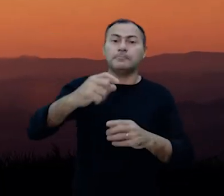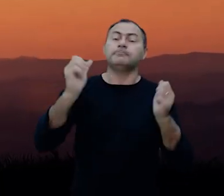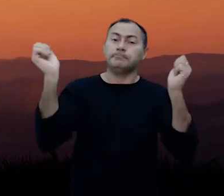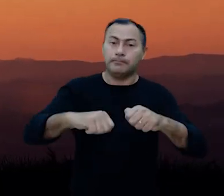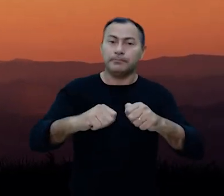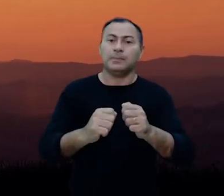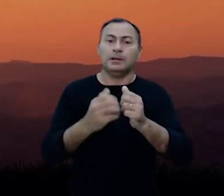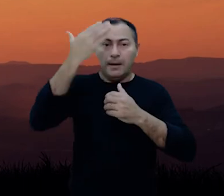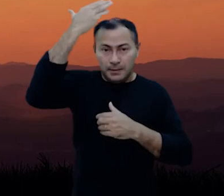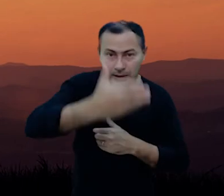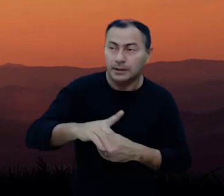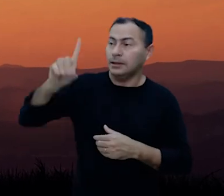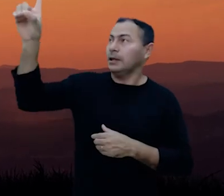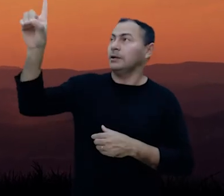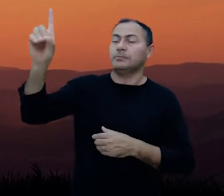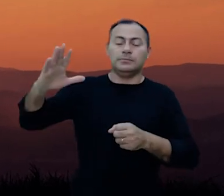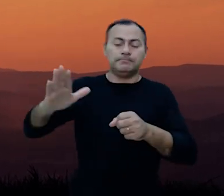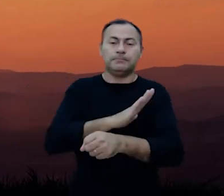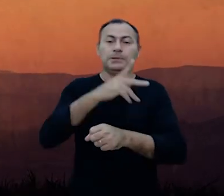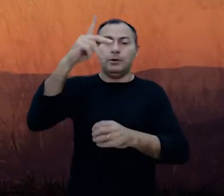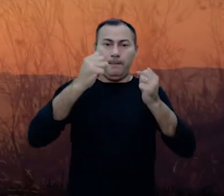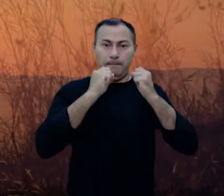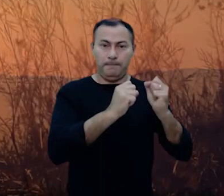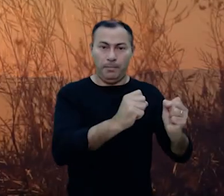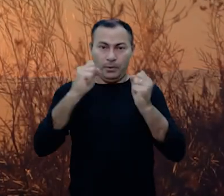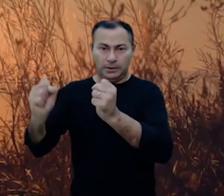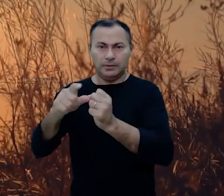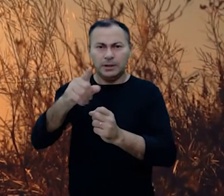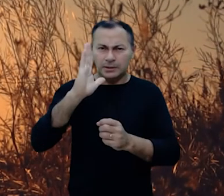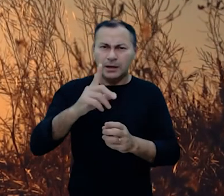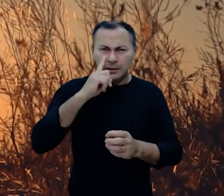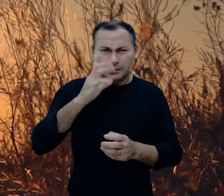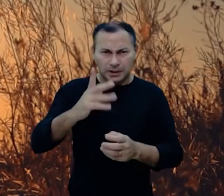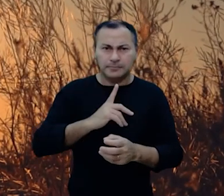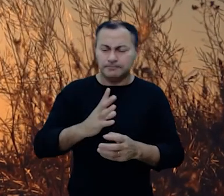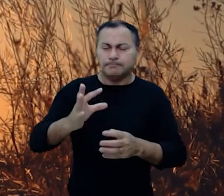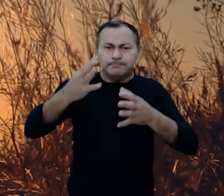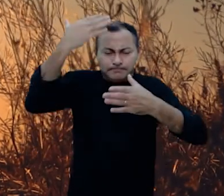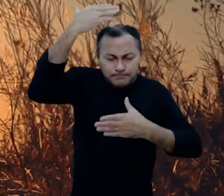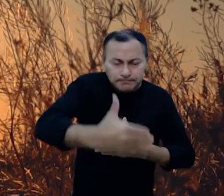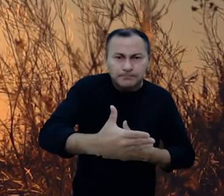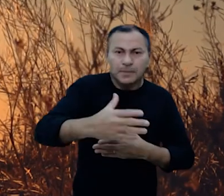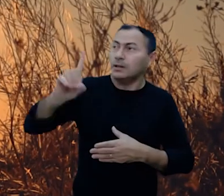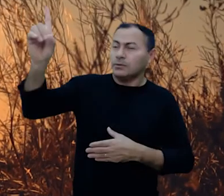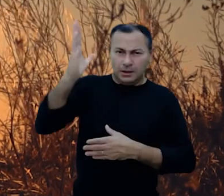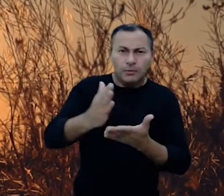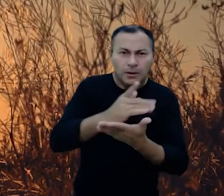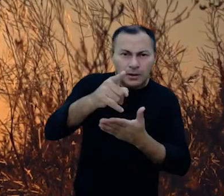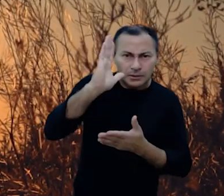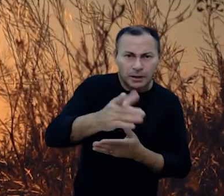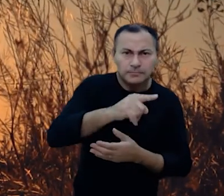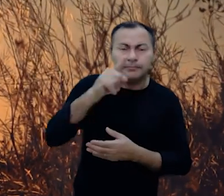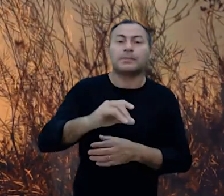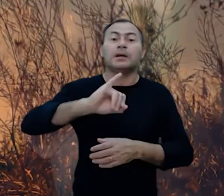Deus mas sim é possível estar na presença de Deus e ser cheio de seu poder você alguma vez já esteve na divina presença